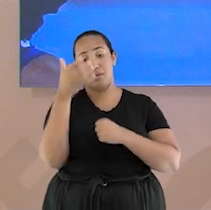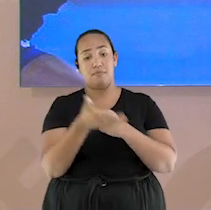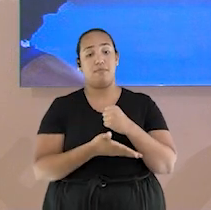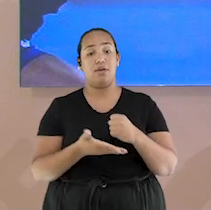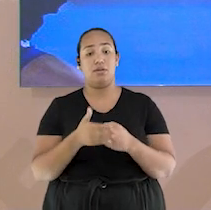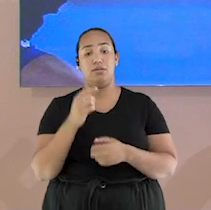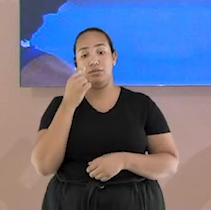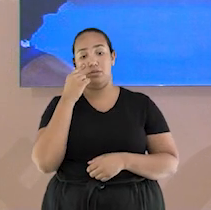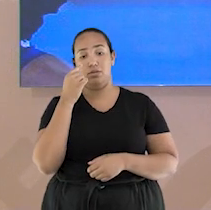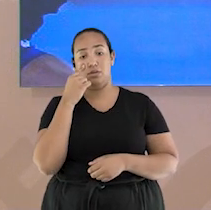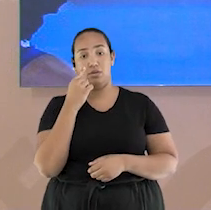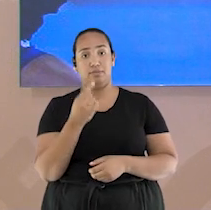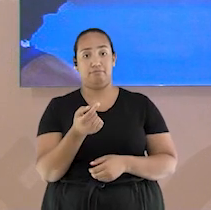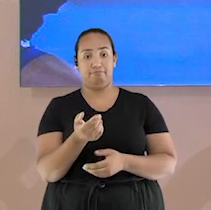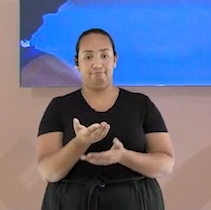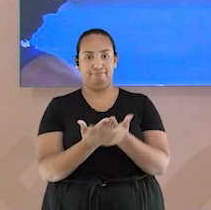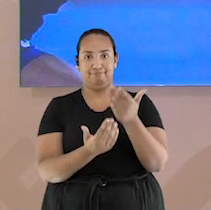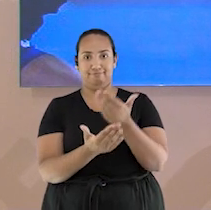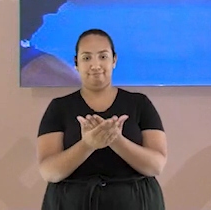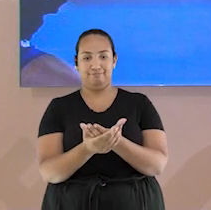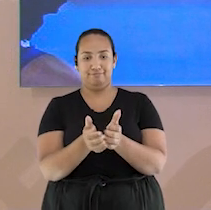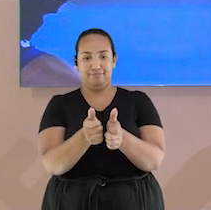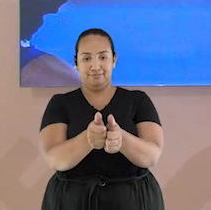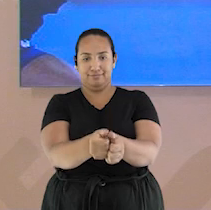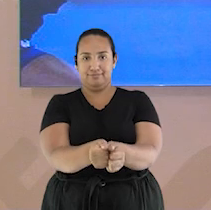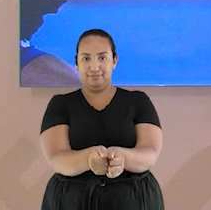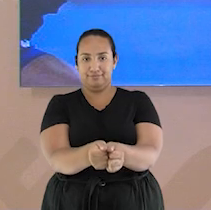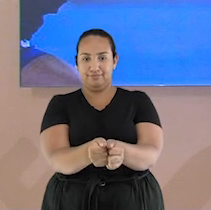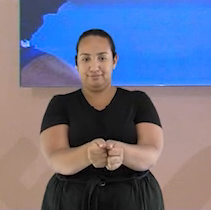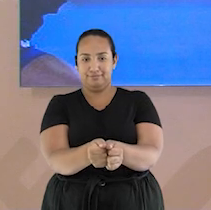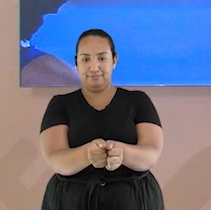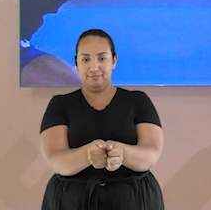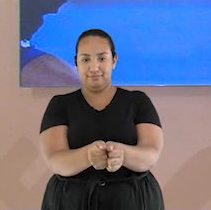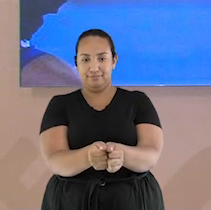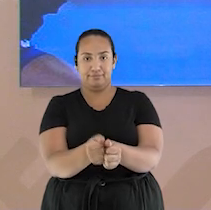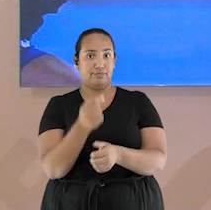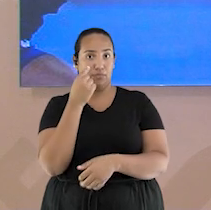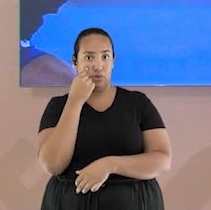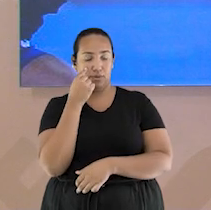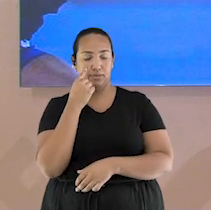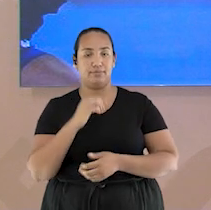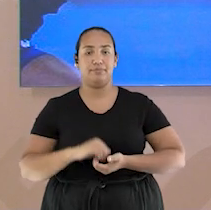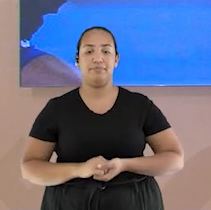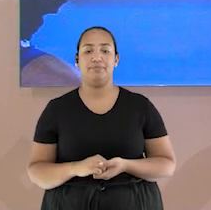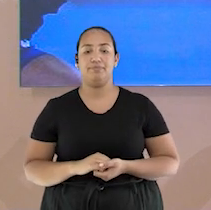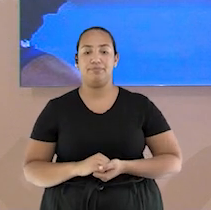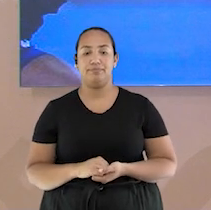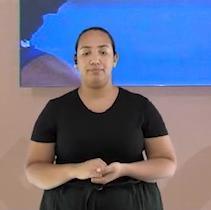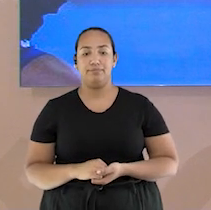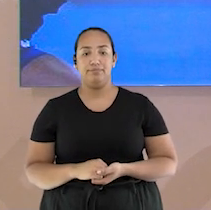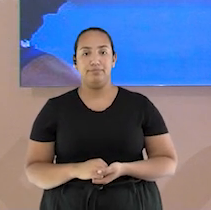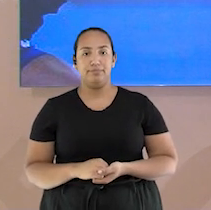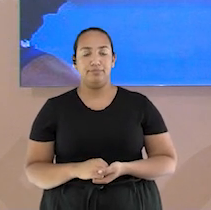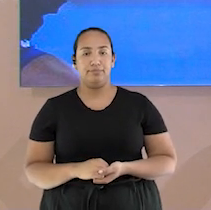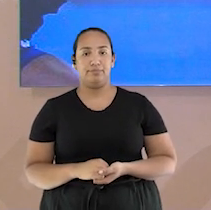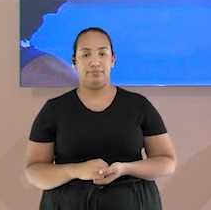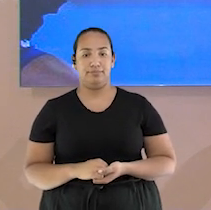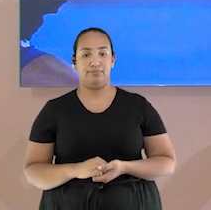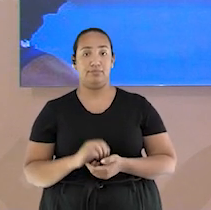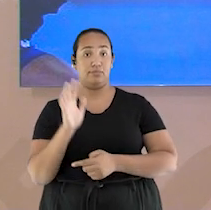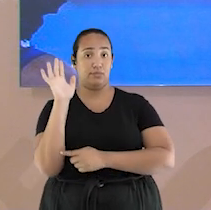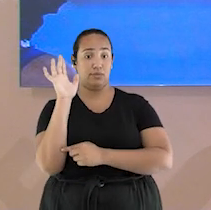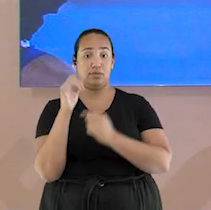sobrepostas e os polegares ficam um do lado do outro, desse jeito. Os braços ficam